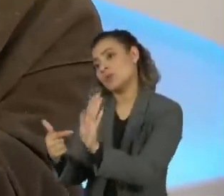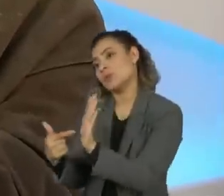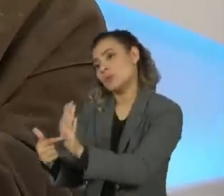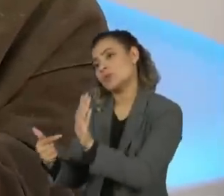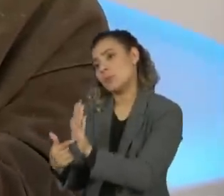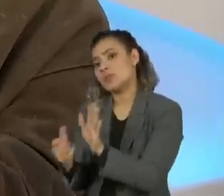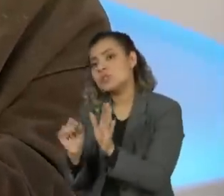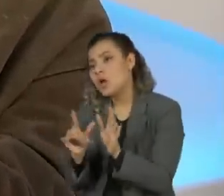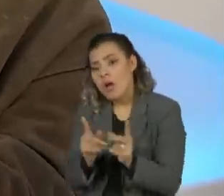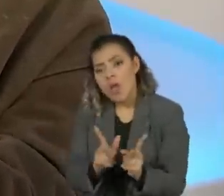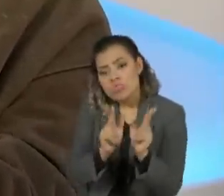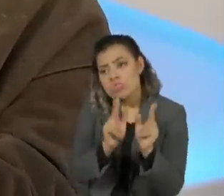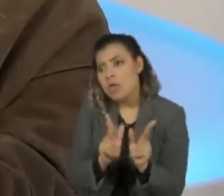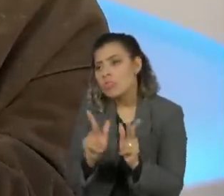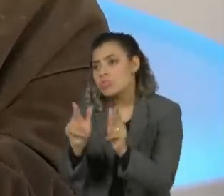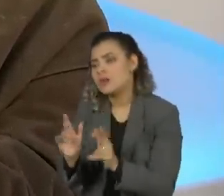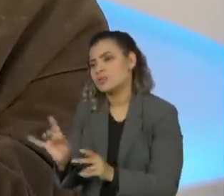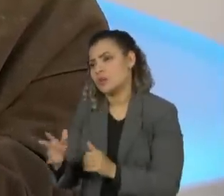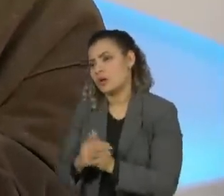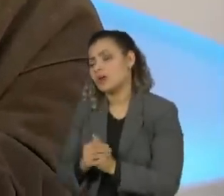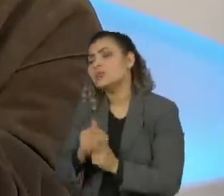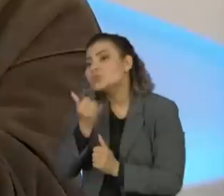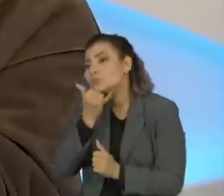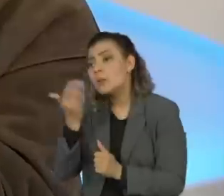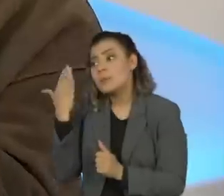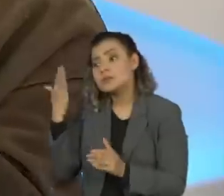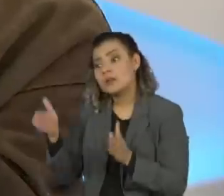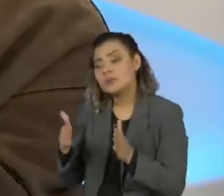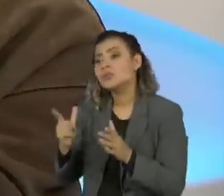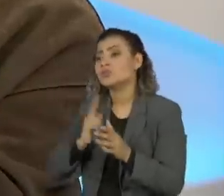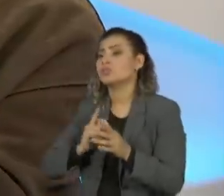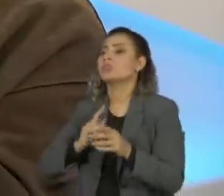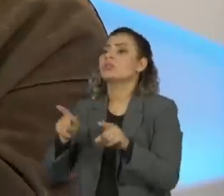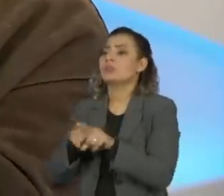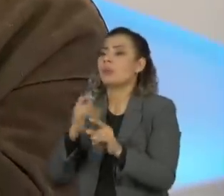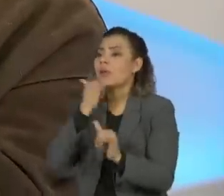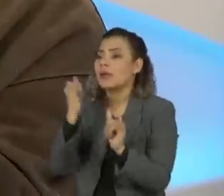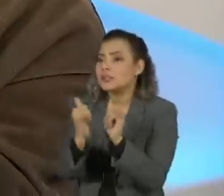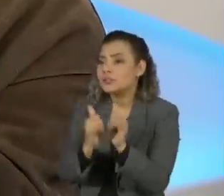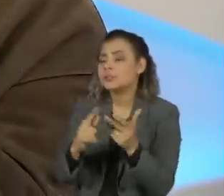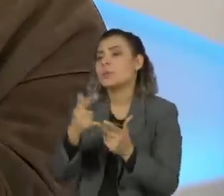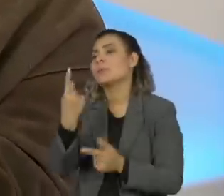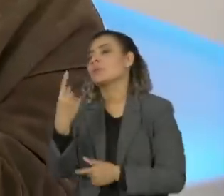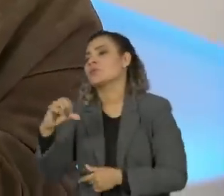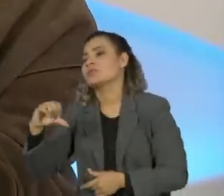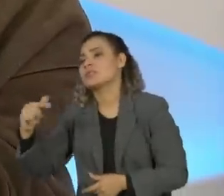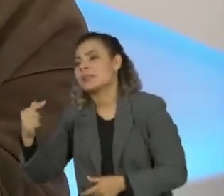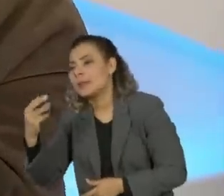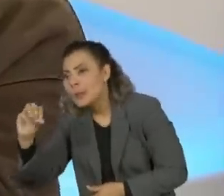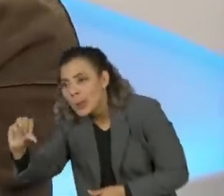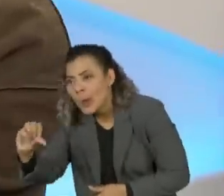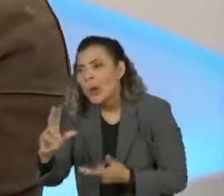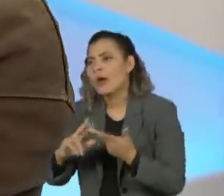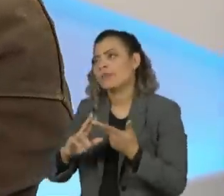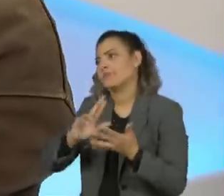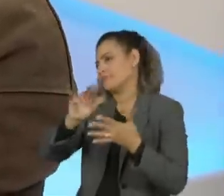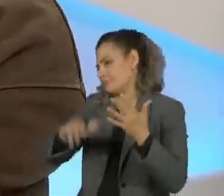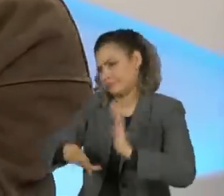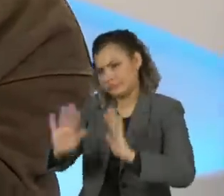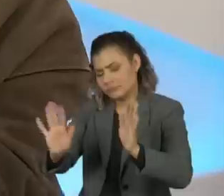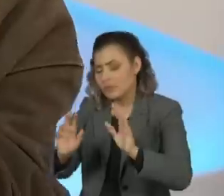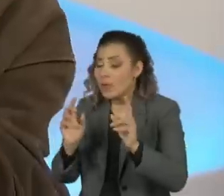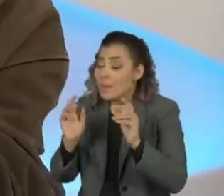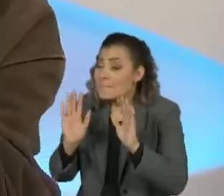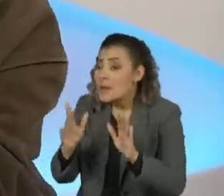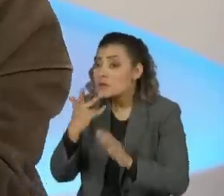uma parte que naquele momento ficava uma coisa muito nebulosa, porque houve aquela coisa da anistia, em 79, etc. Então, quando eu falo assim, quando eu falei,